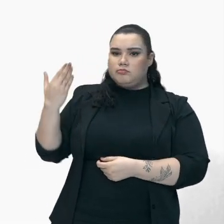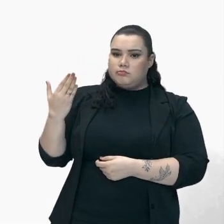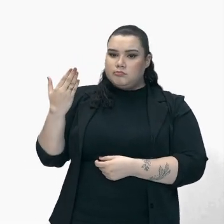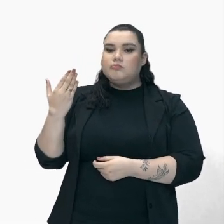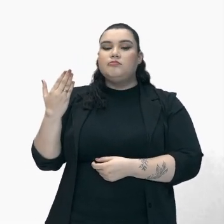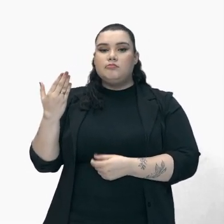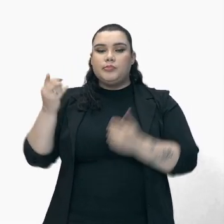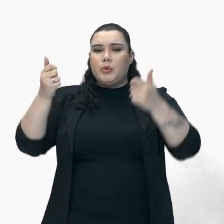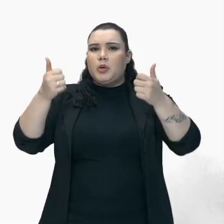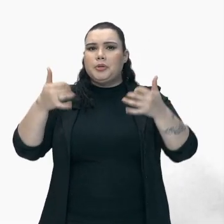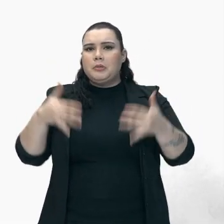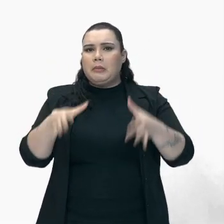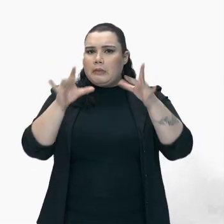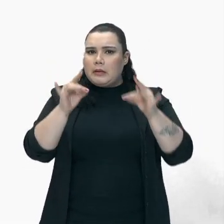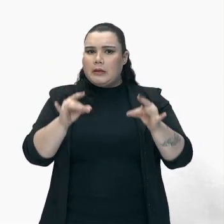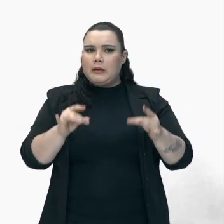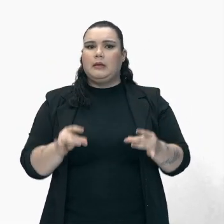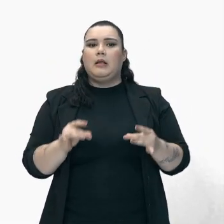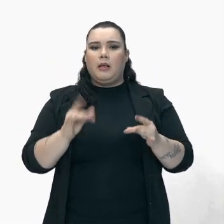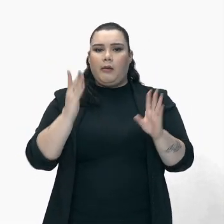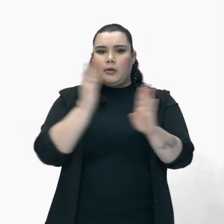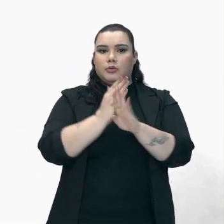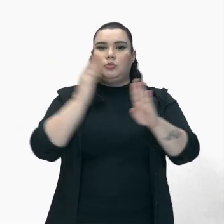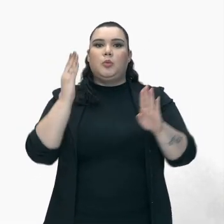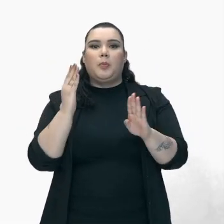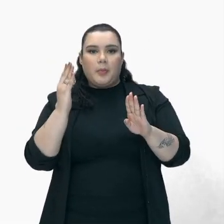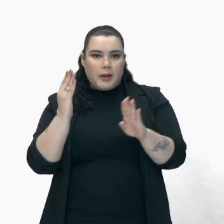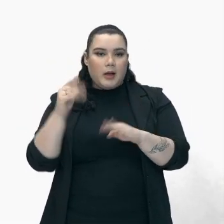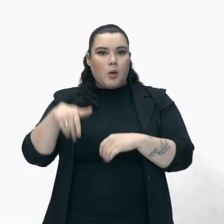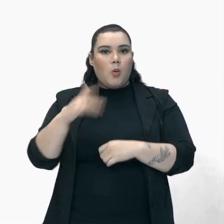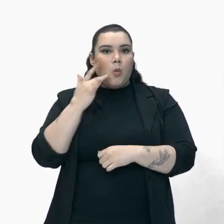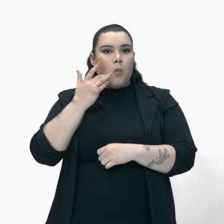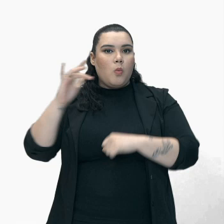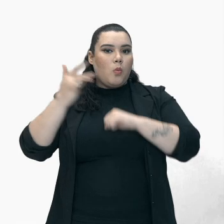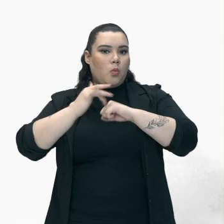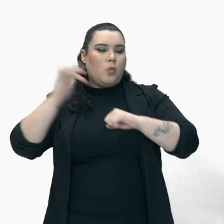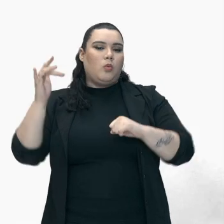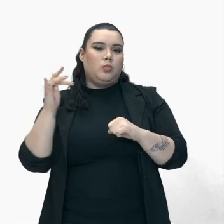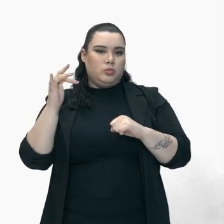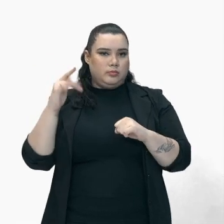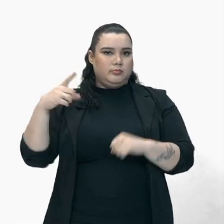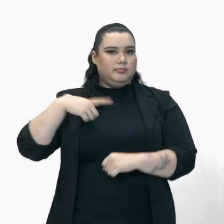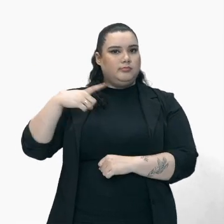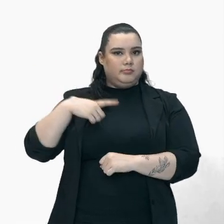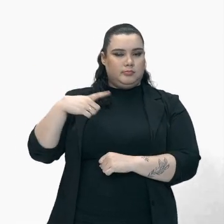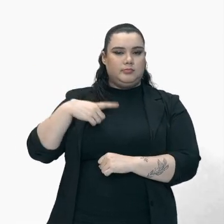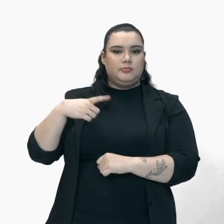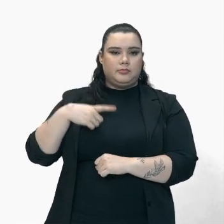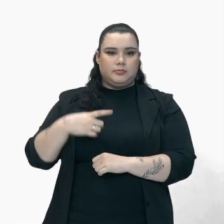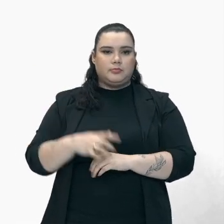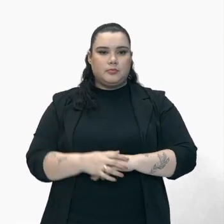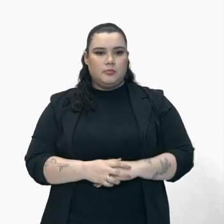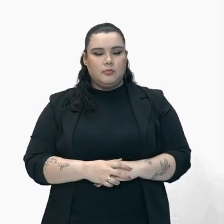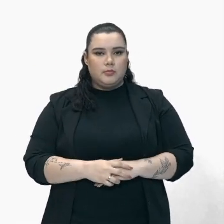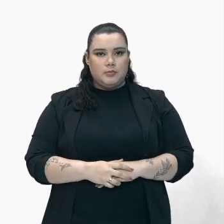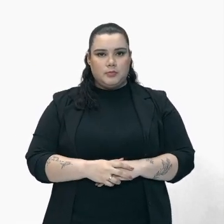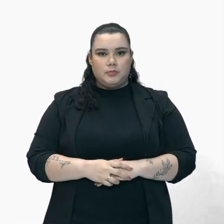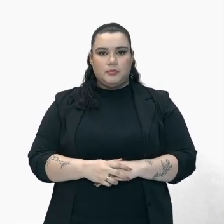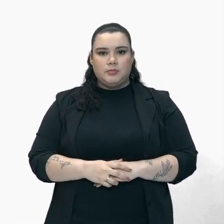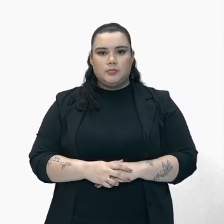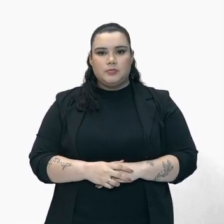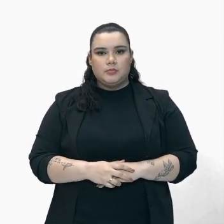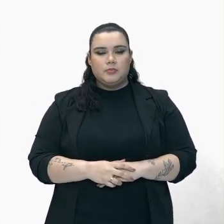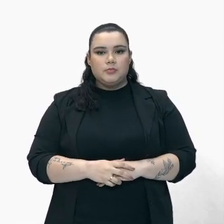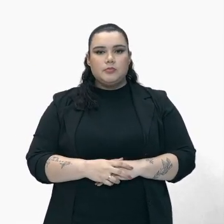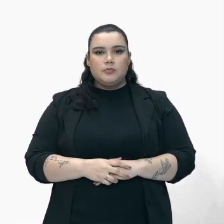Graças ali A descoberta Ou achamento Ou O encontro Por assim dizer Das